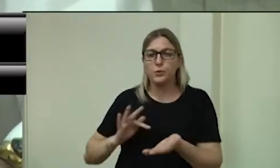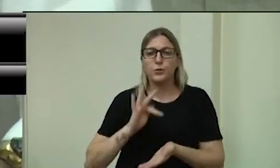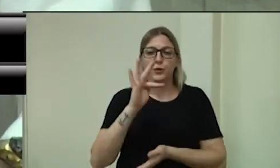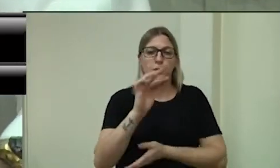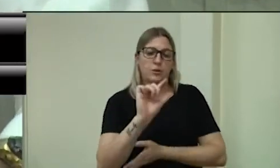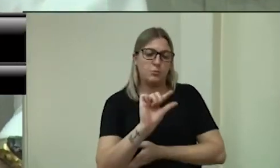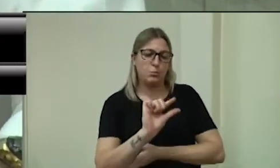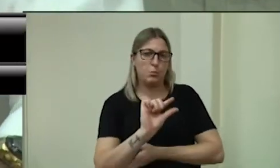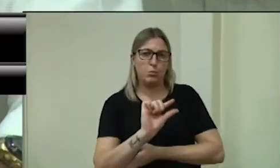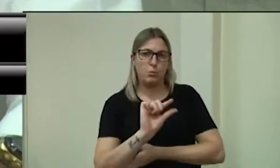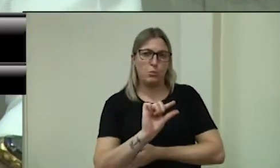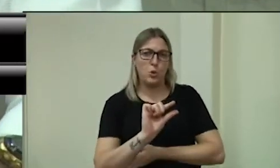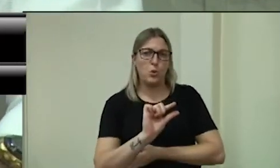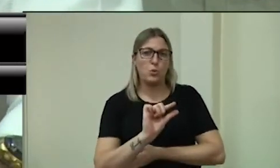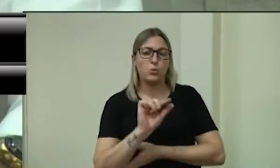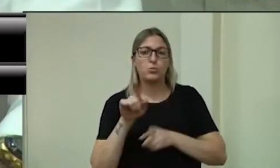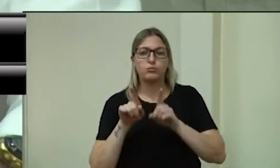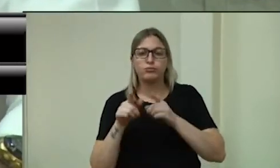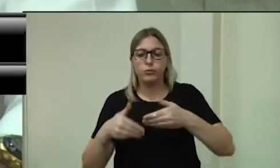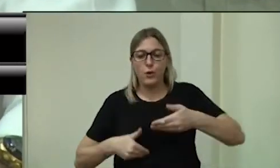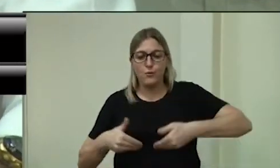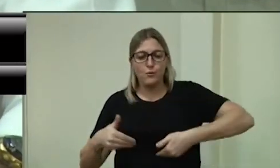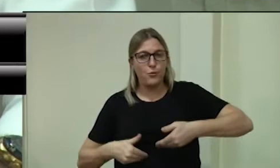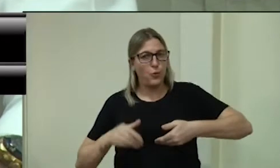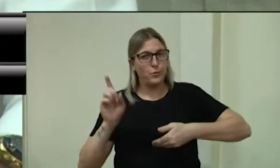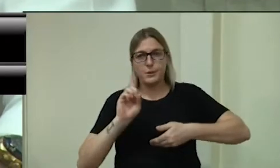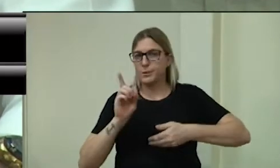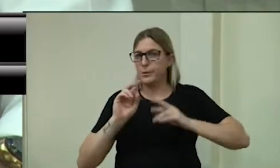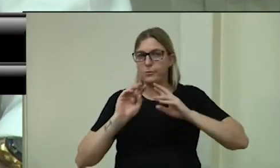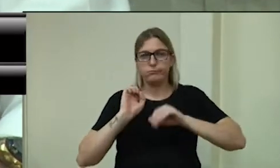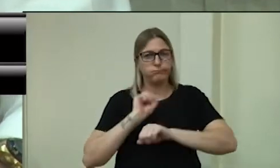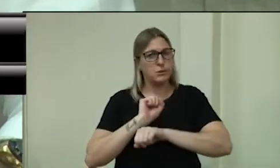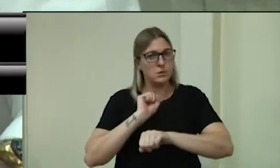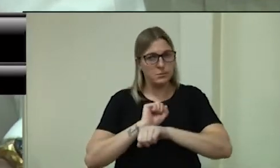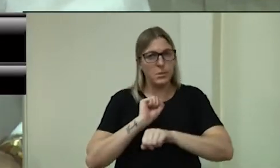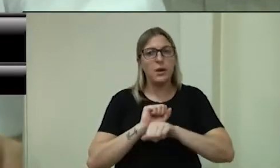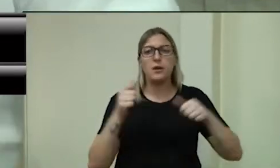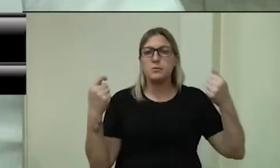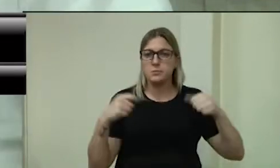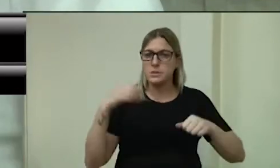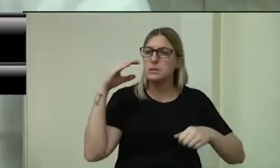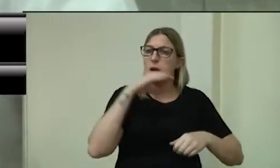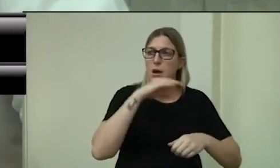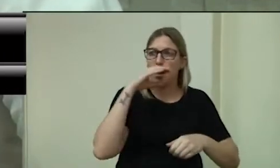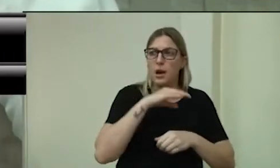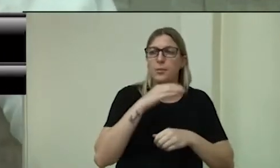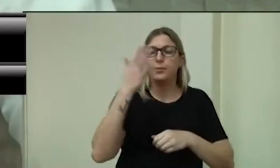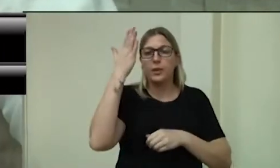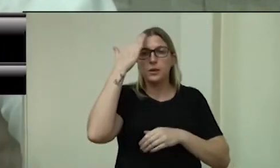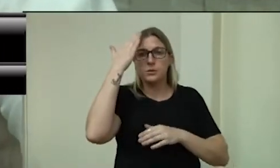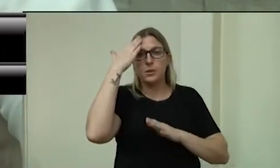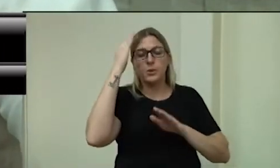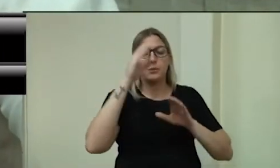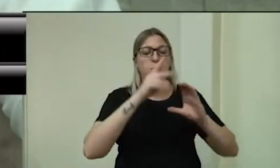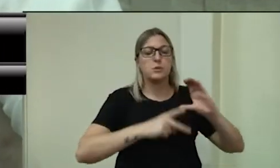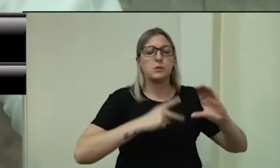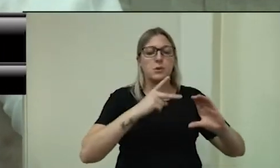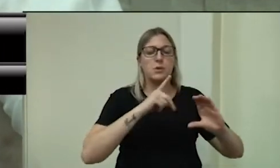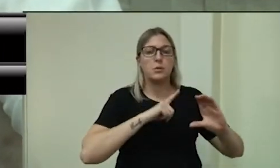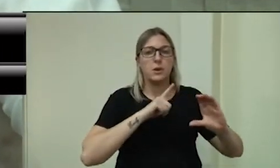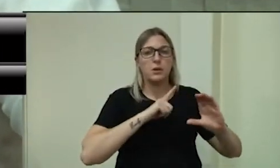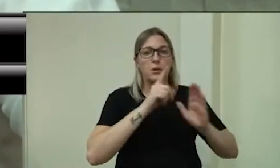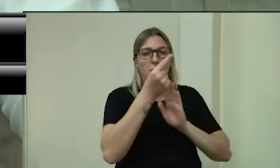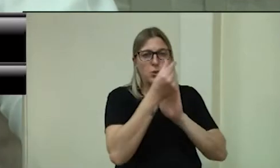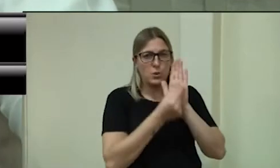e a fome não espera. Então, a gente sabe que a Câmara tem um orçamento enxuto, tem um